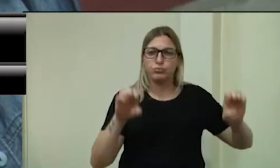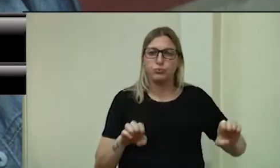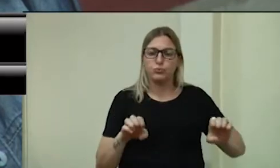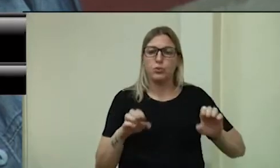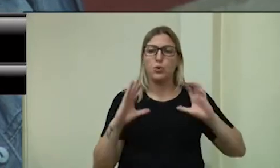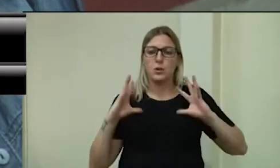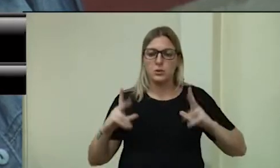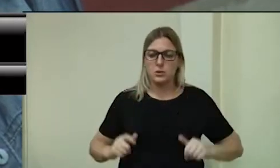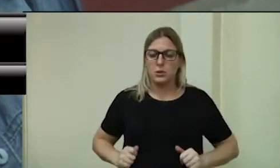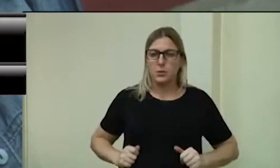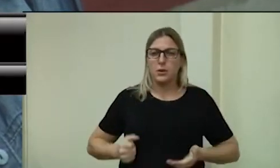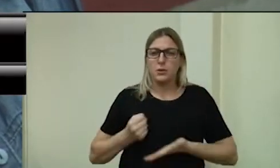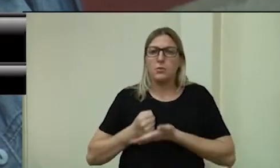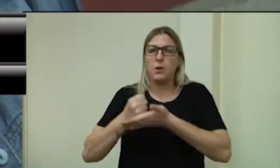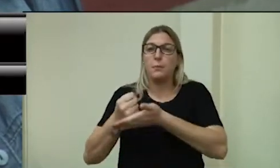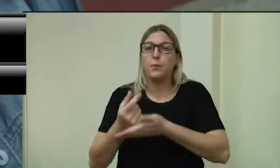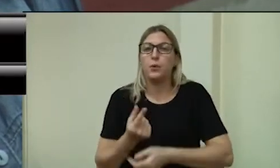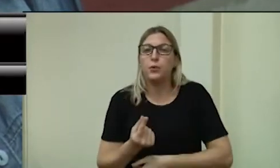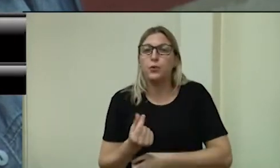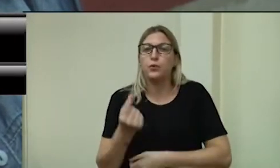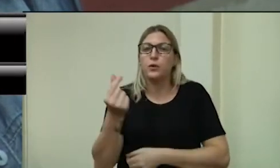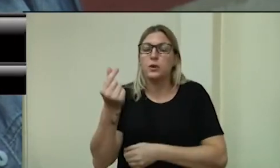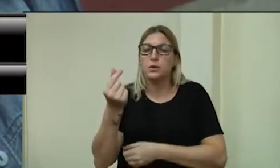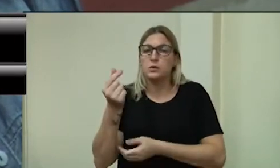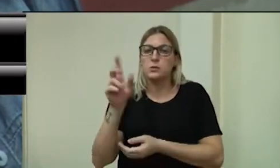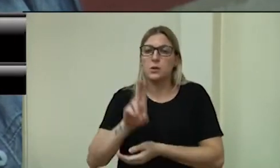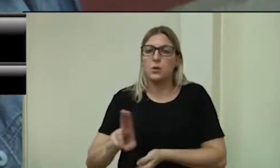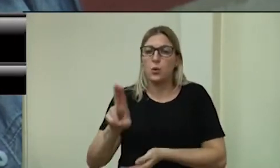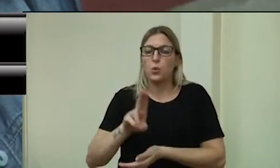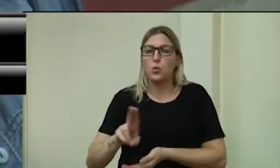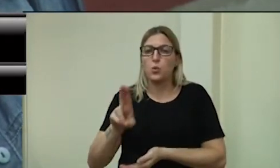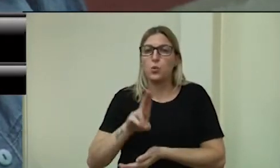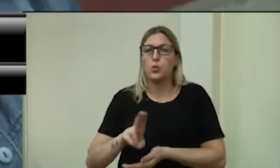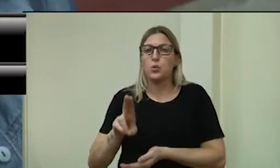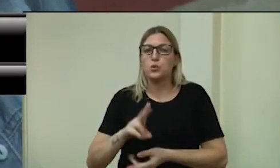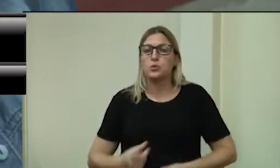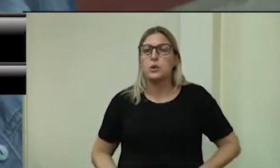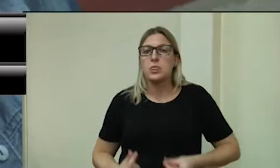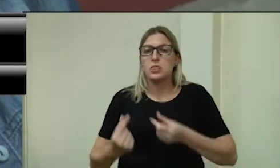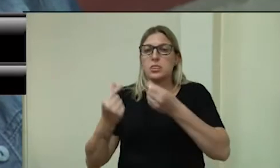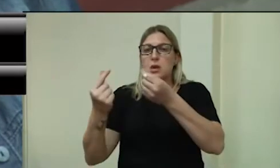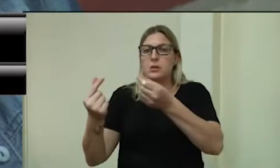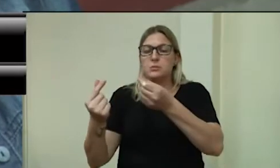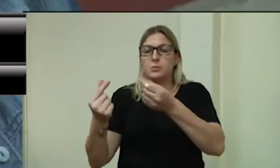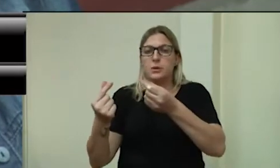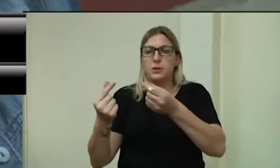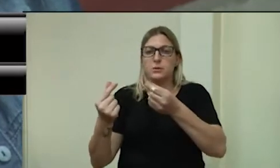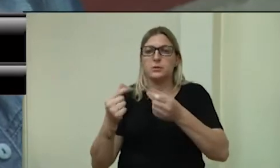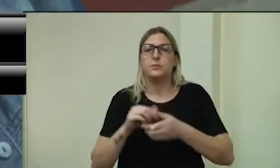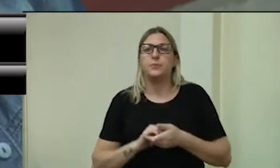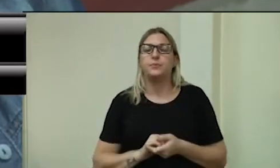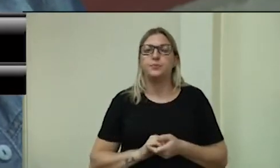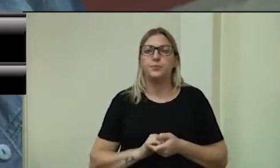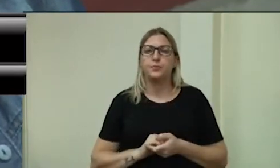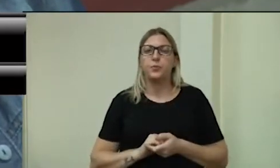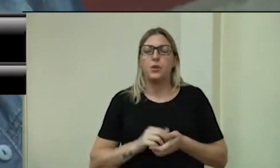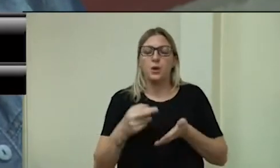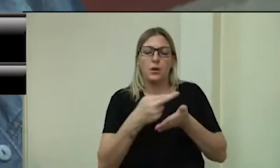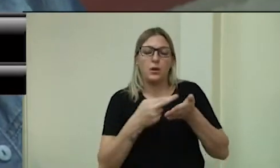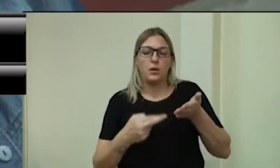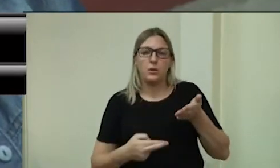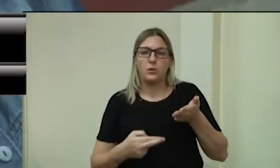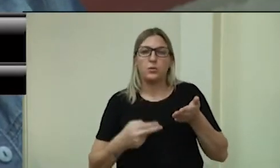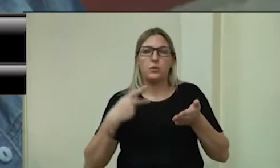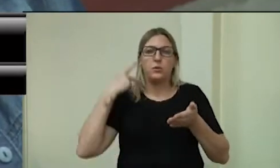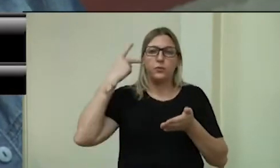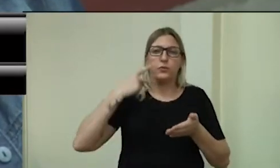financeiro destinado à aplicação em despesa de capital e da outras providências. O relator é